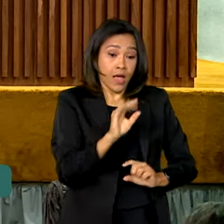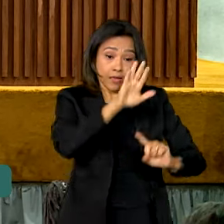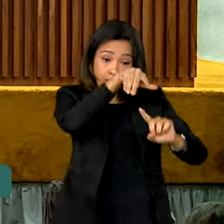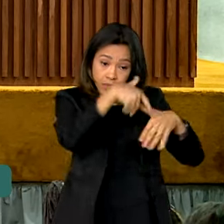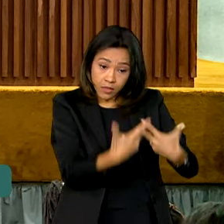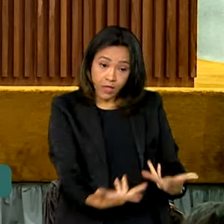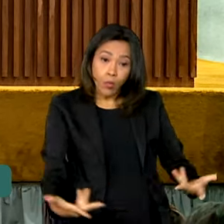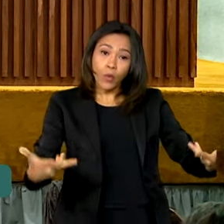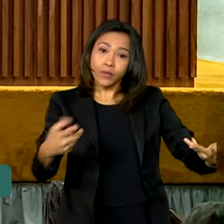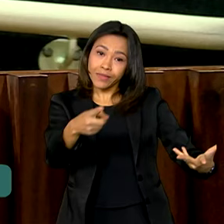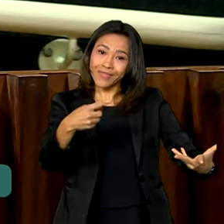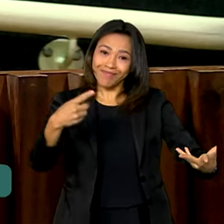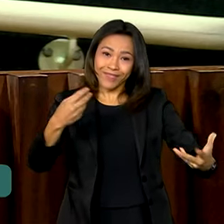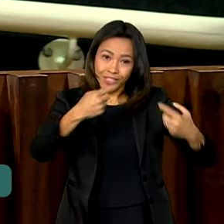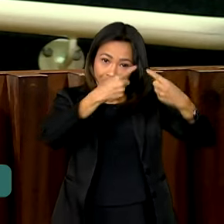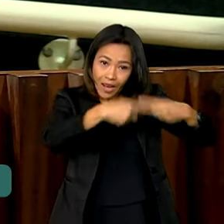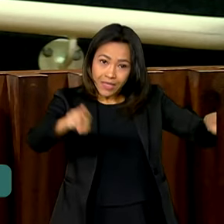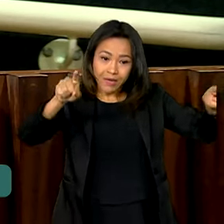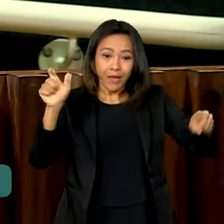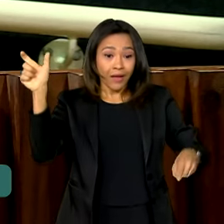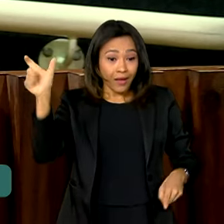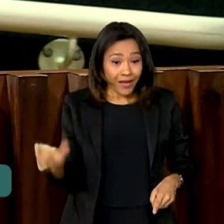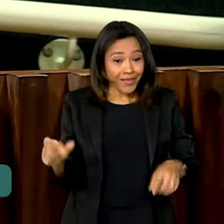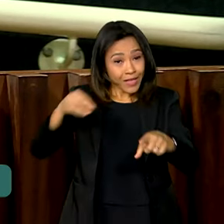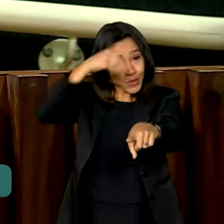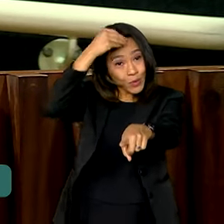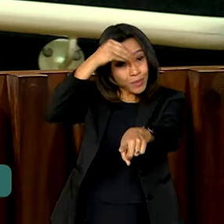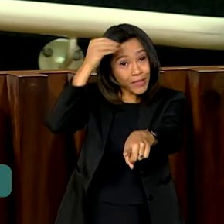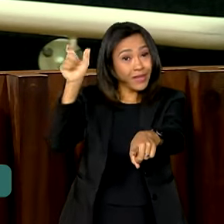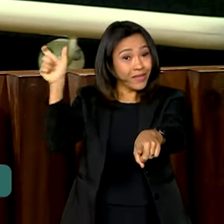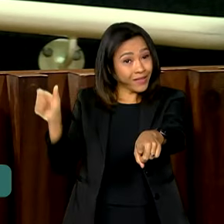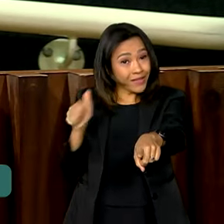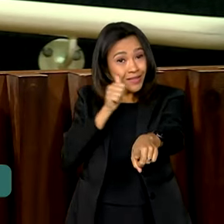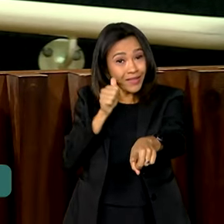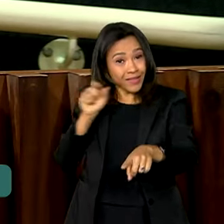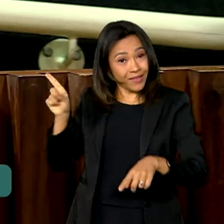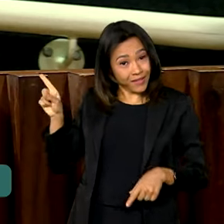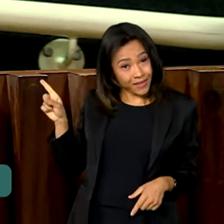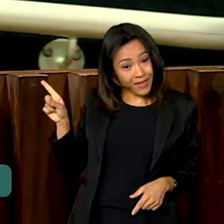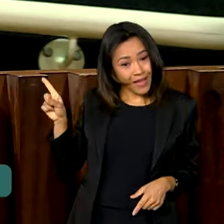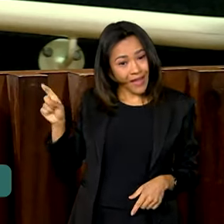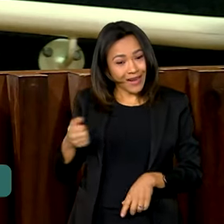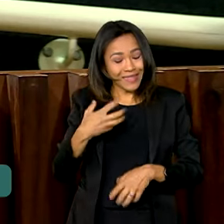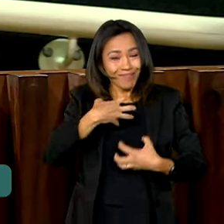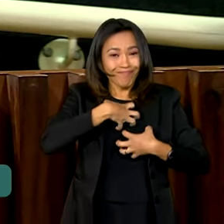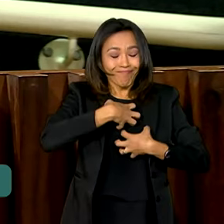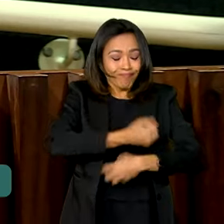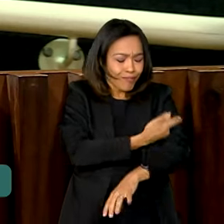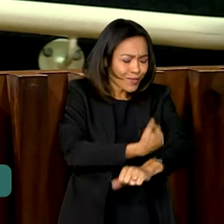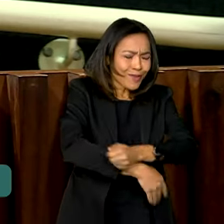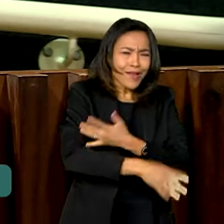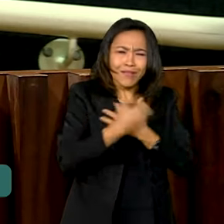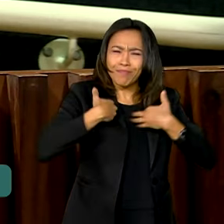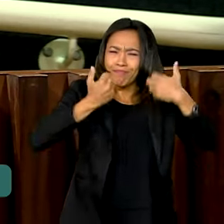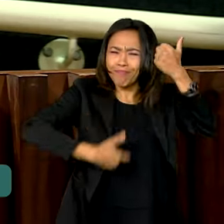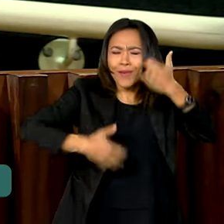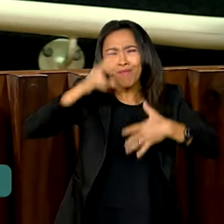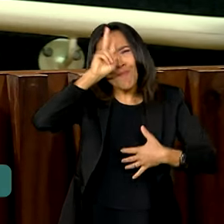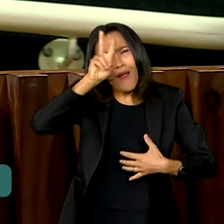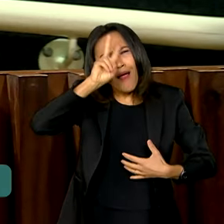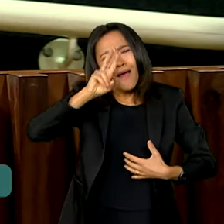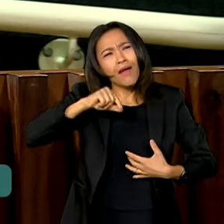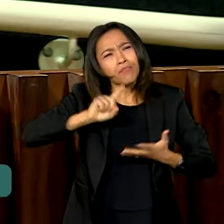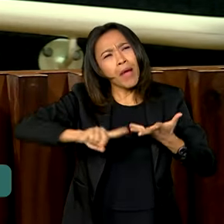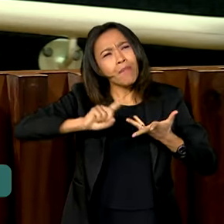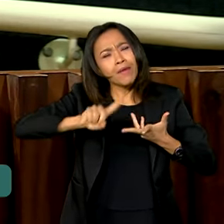lançamento contou com a presença da sobrinha da ex-ministra, Fernanda Bairros. Emocionada, ela falou sobre a importância de relembrar